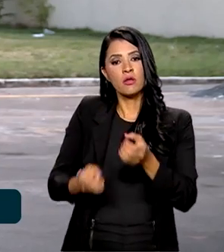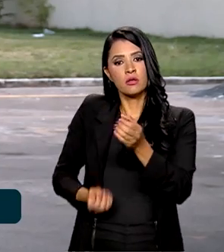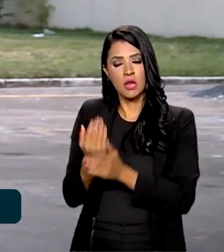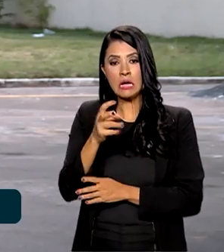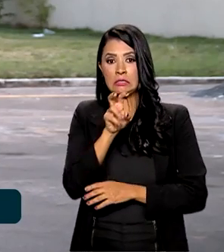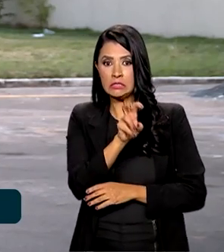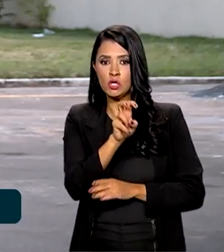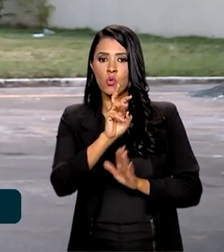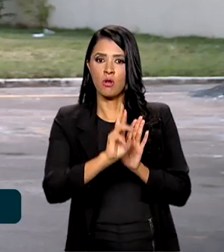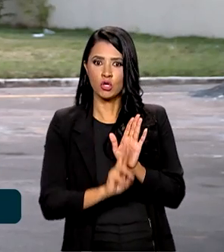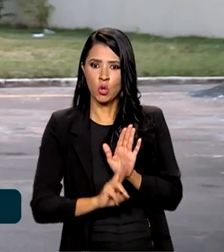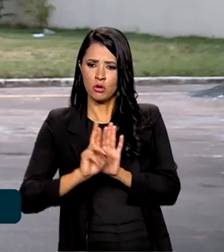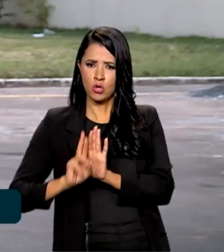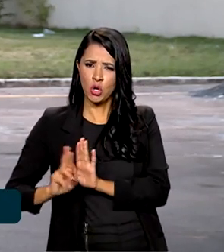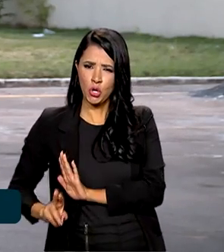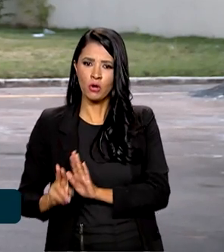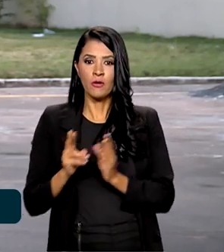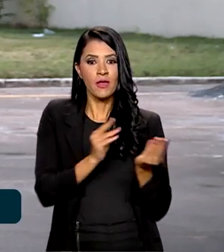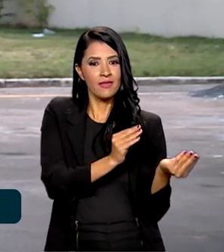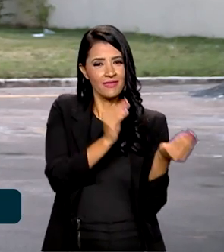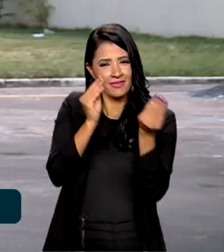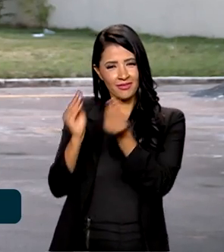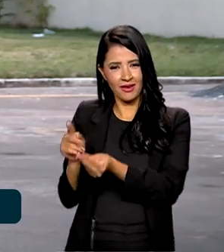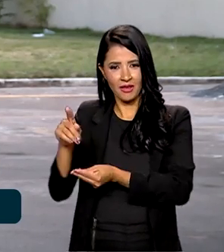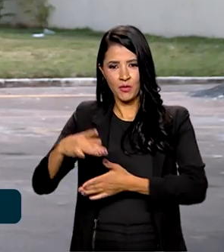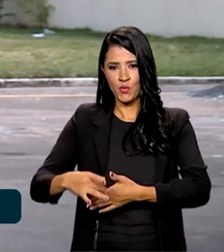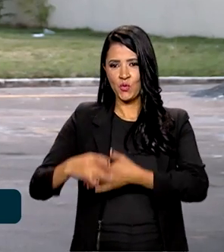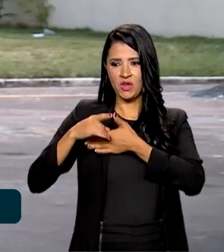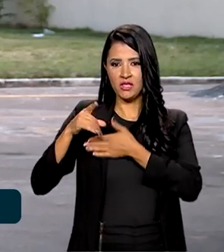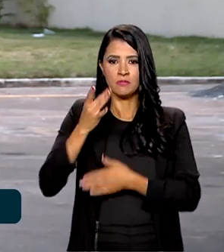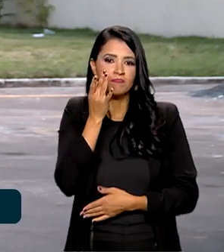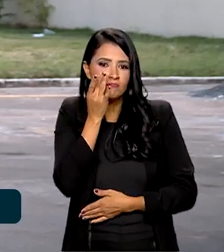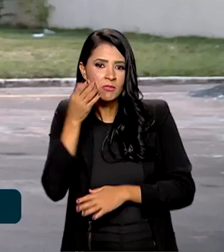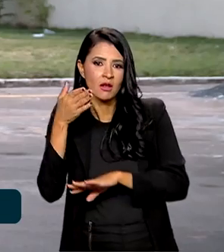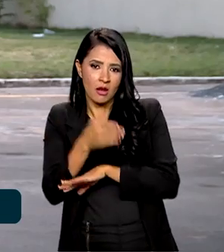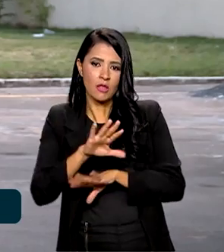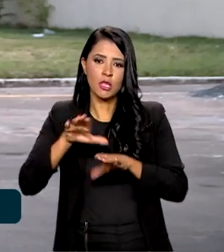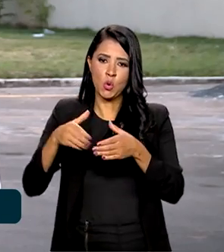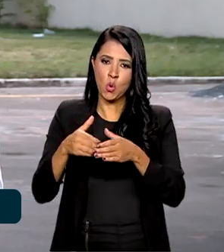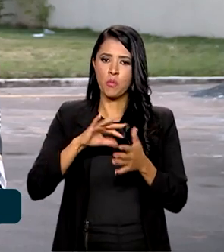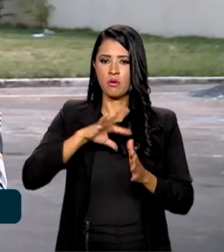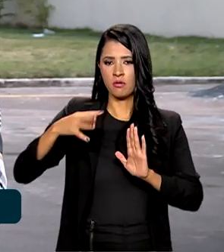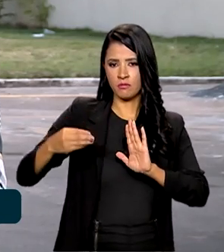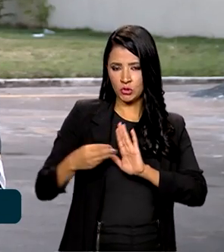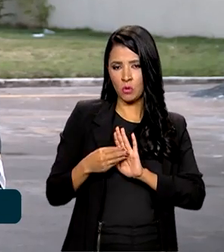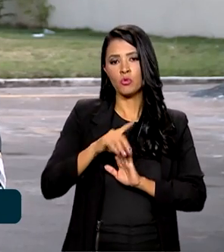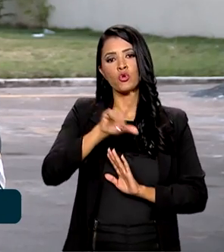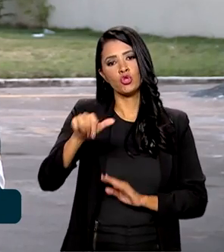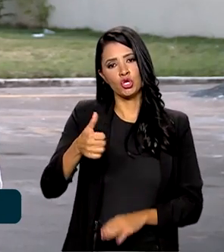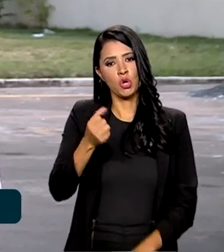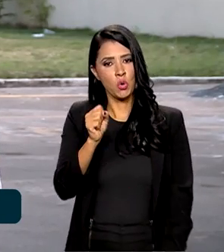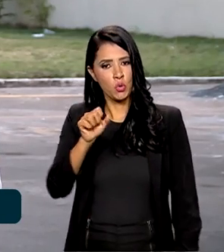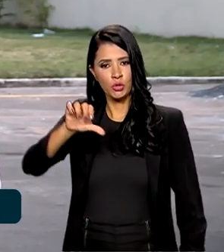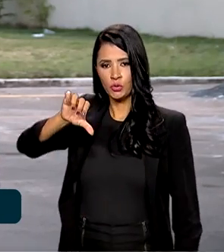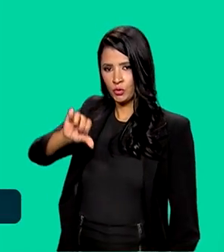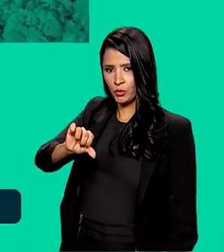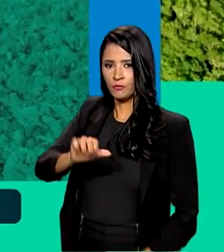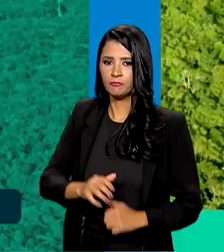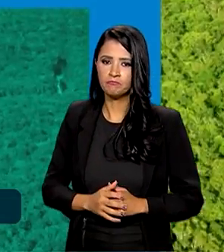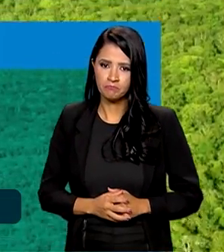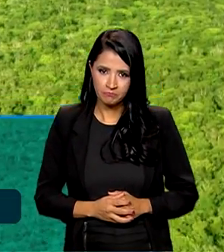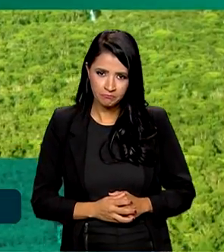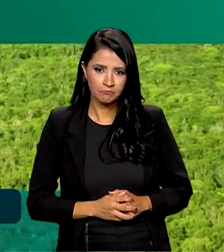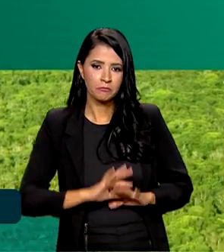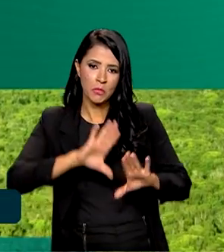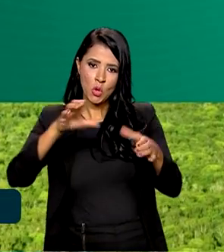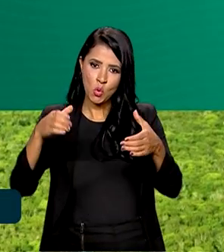grandes relatórios que serão entregues aos líderes presentes à cúpula da Amazônia nos dias 8 e 9. A